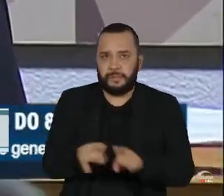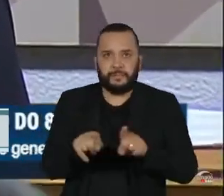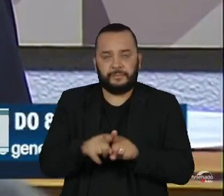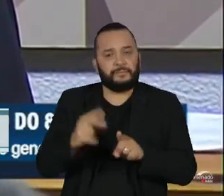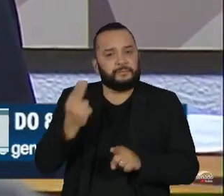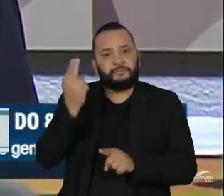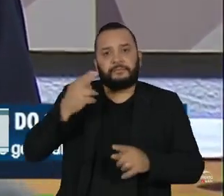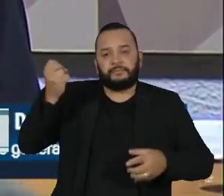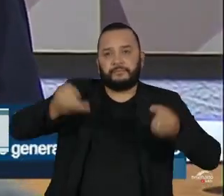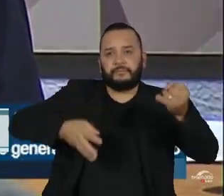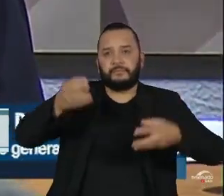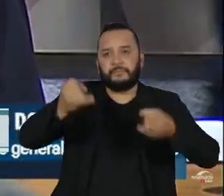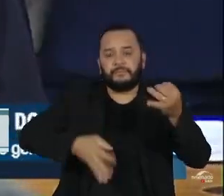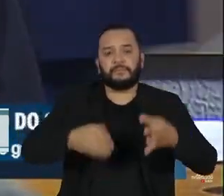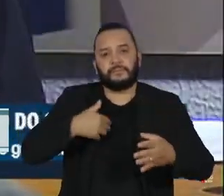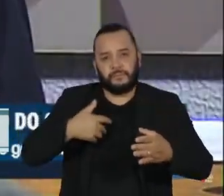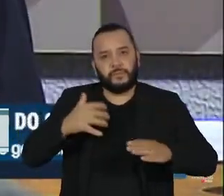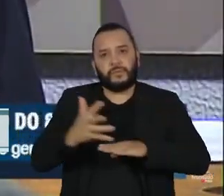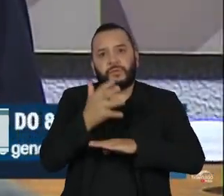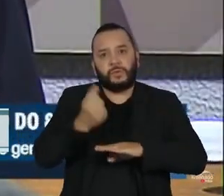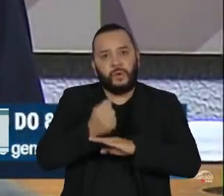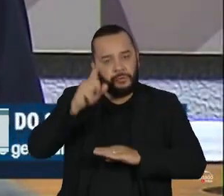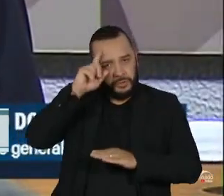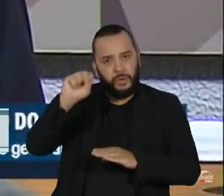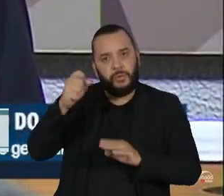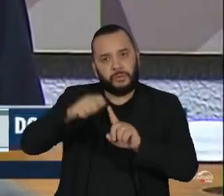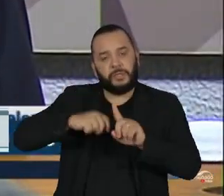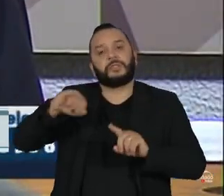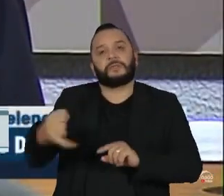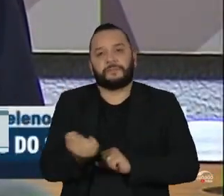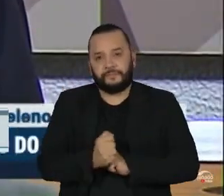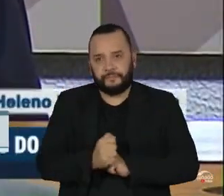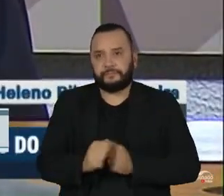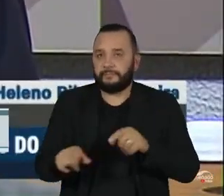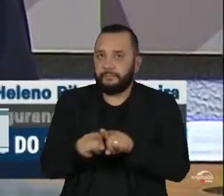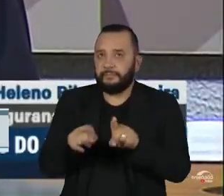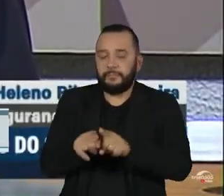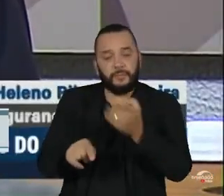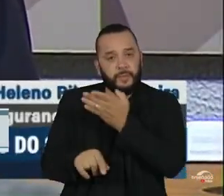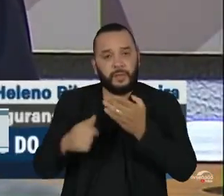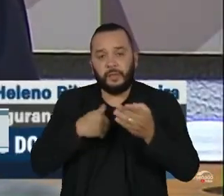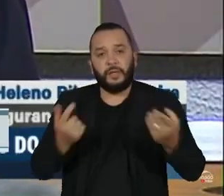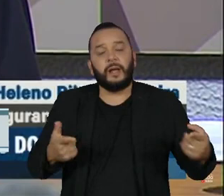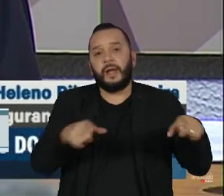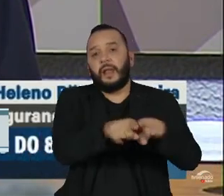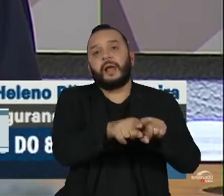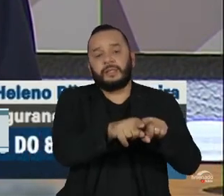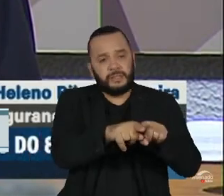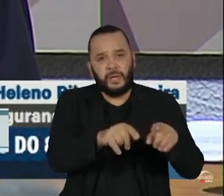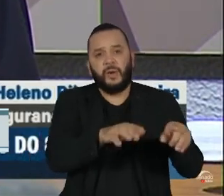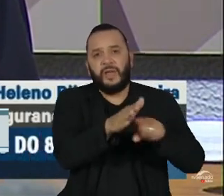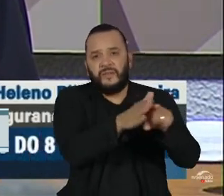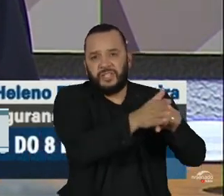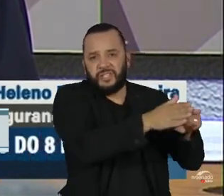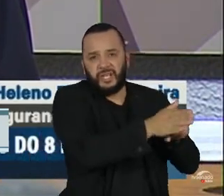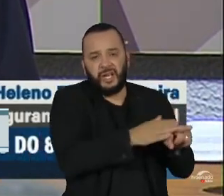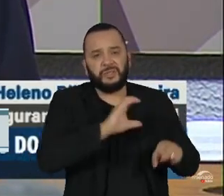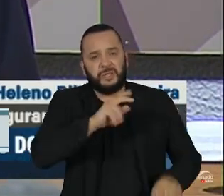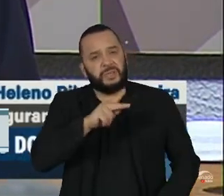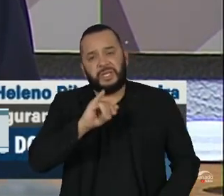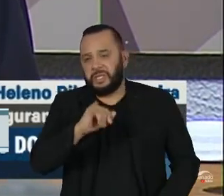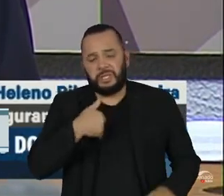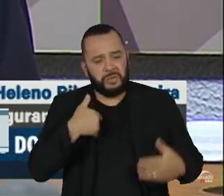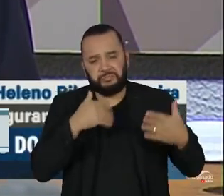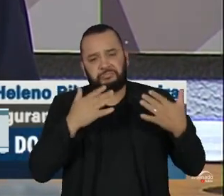explicações sobre os atos de 8 de janeiro. Heleno disse ainda não ter relação com qualquer um dos eventos investigados pela CPI